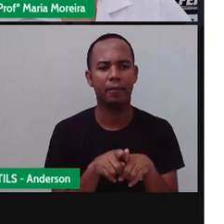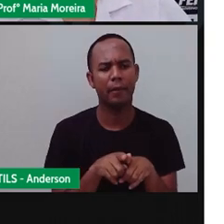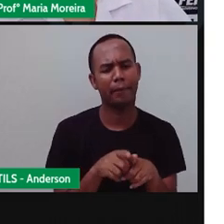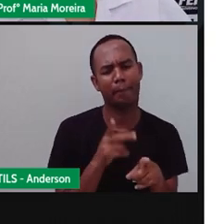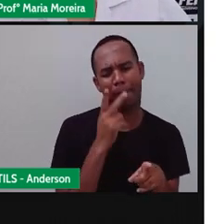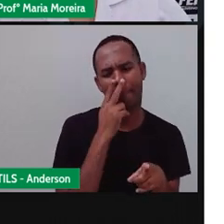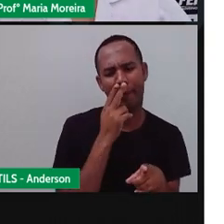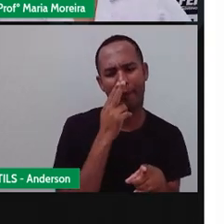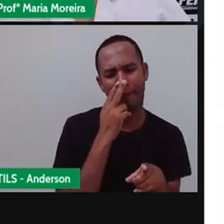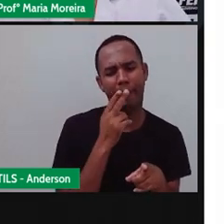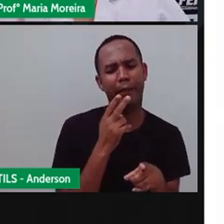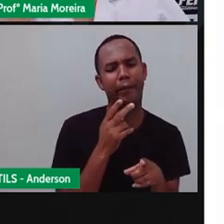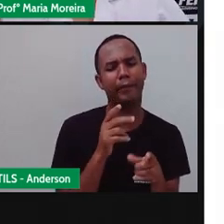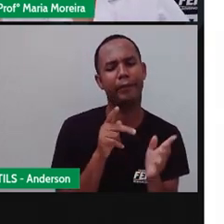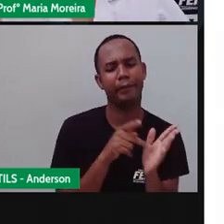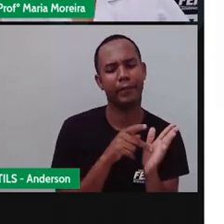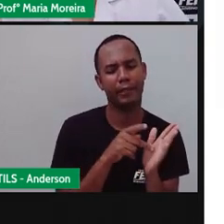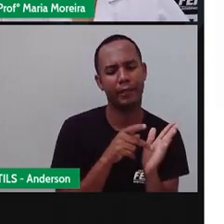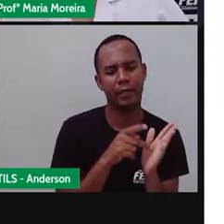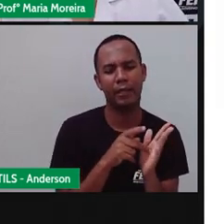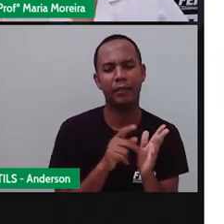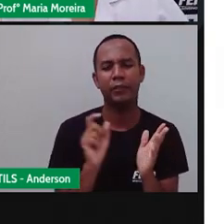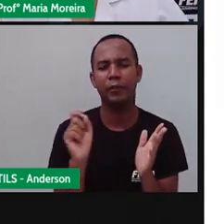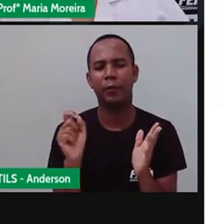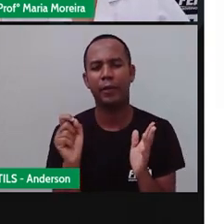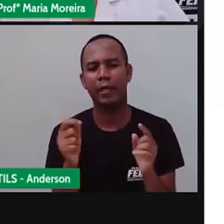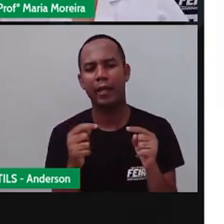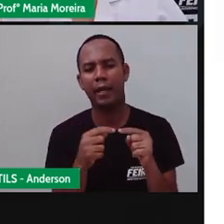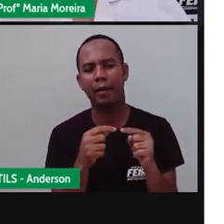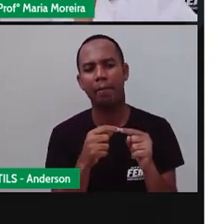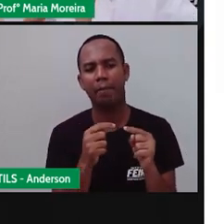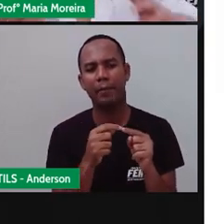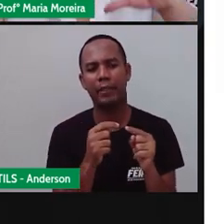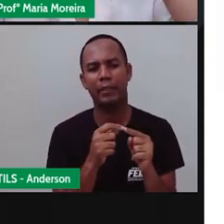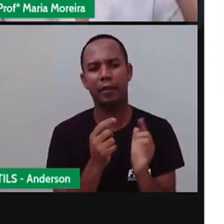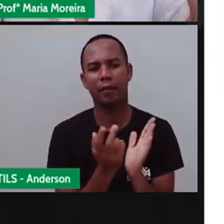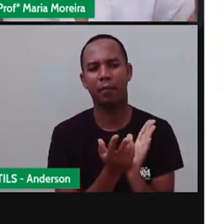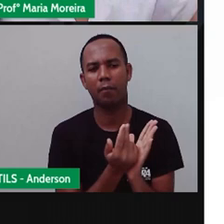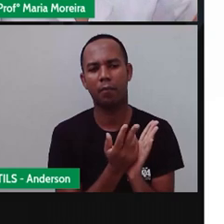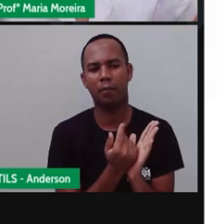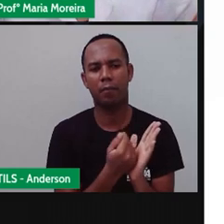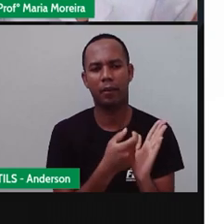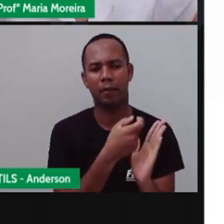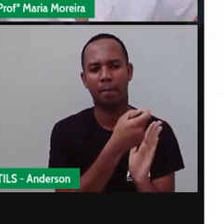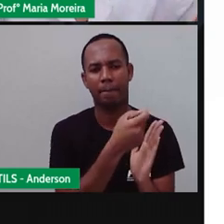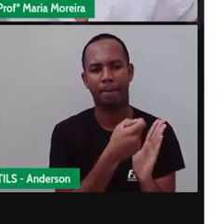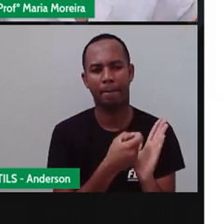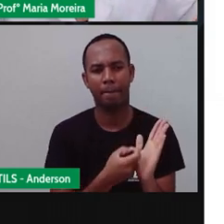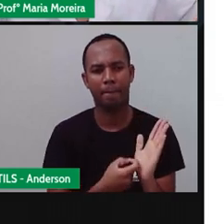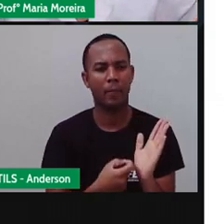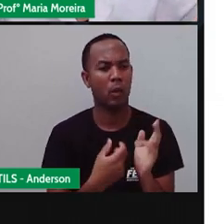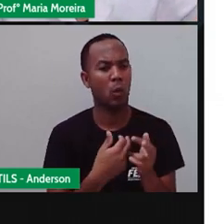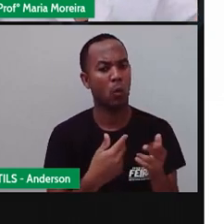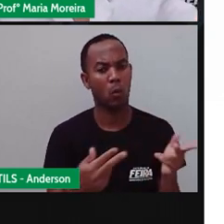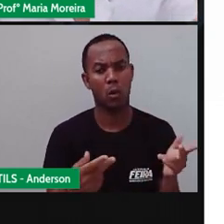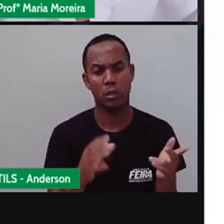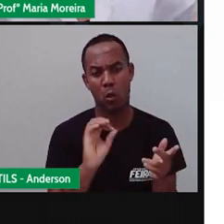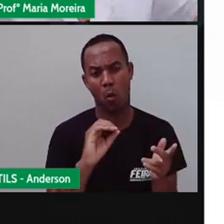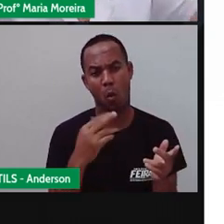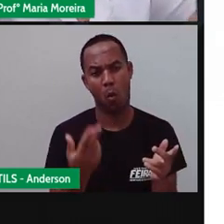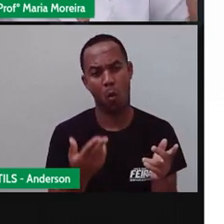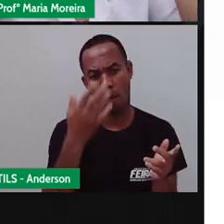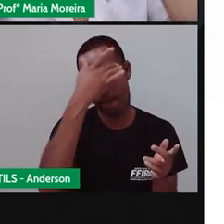de fato. Isso é o quê? Uma representação. Eu pego um objeto, uma coisa, uma pessoa maior,